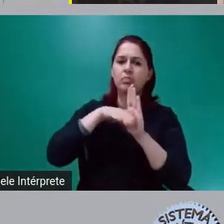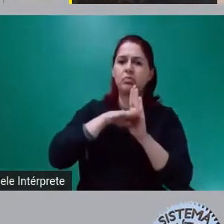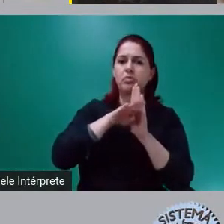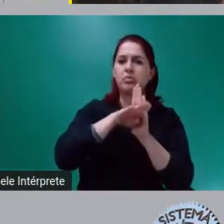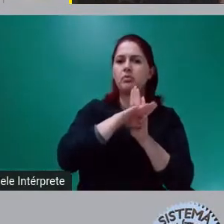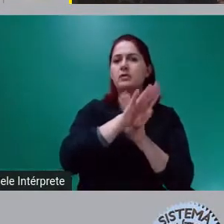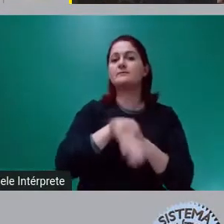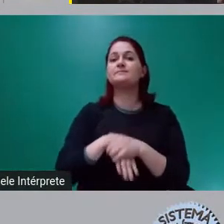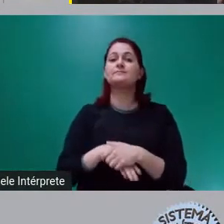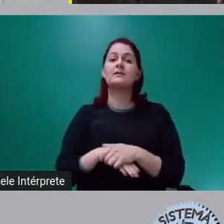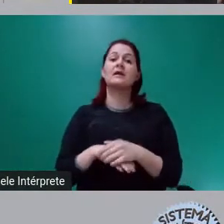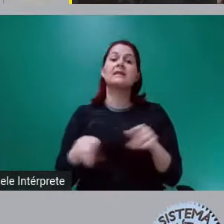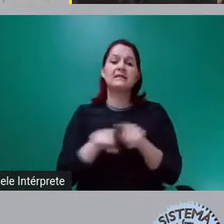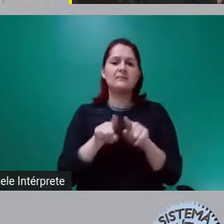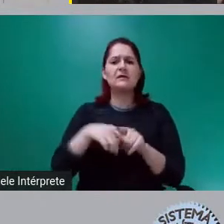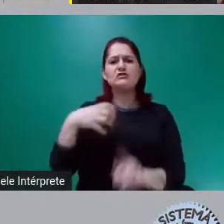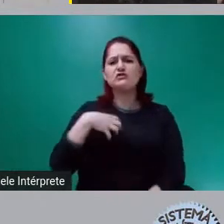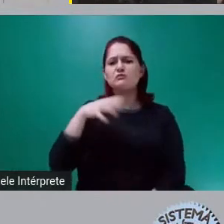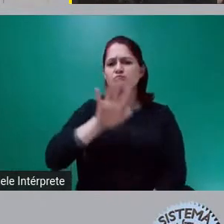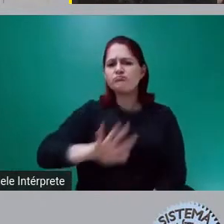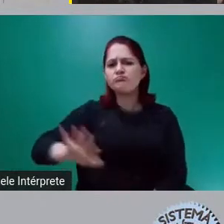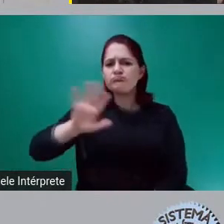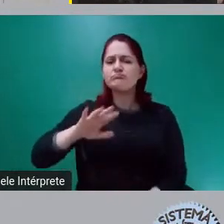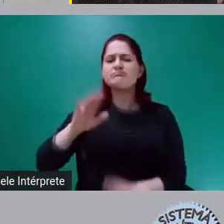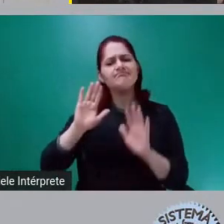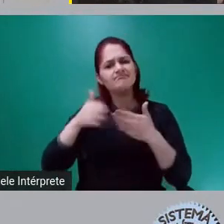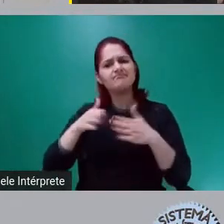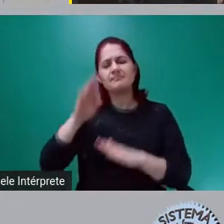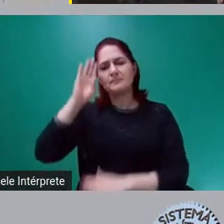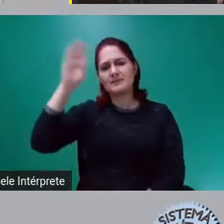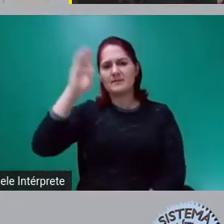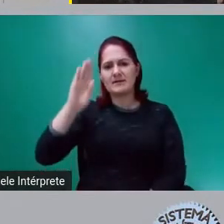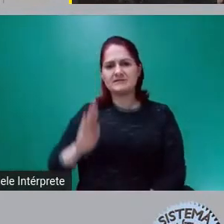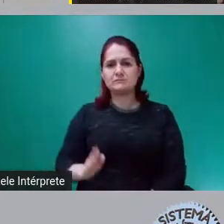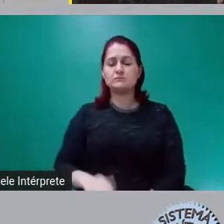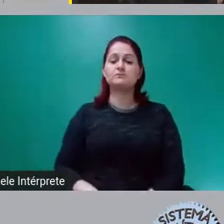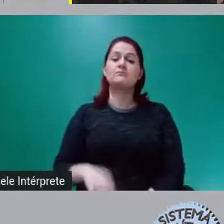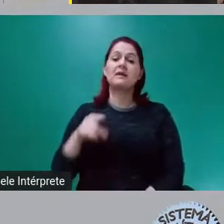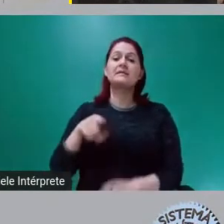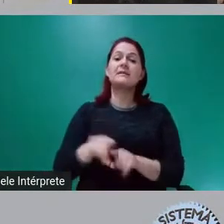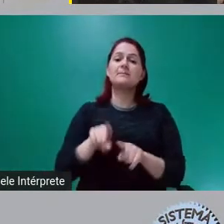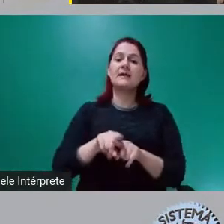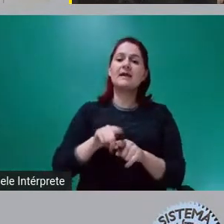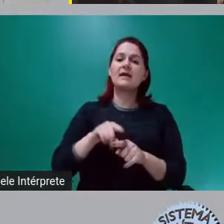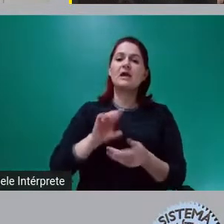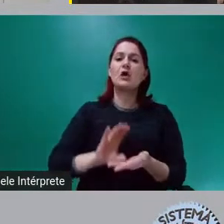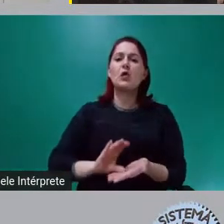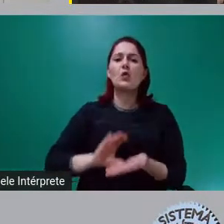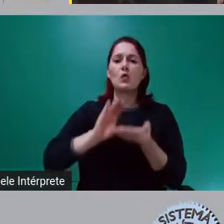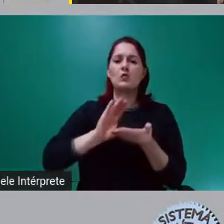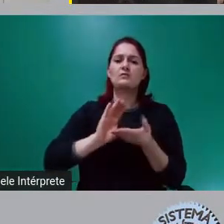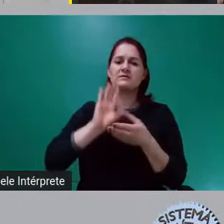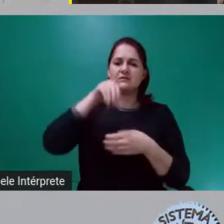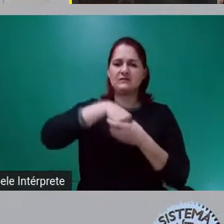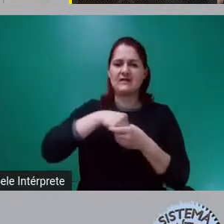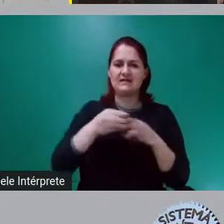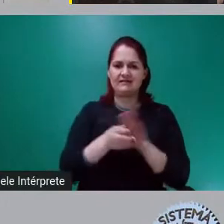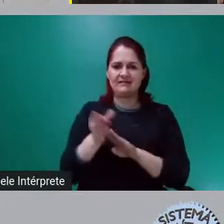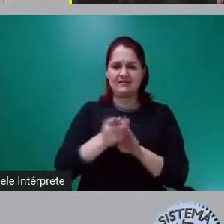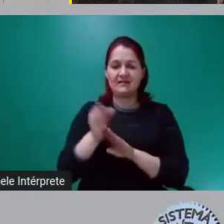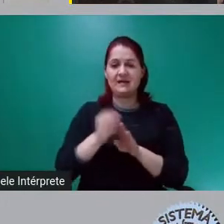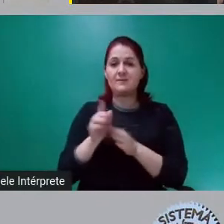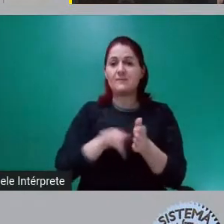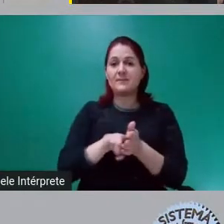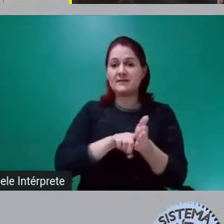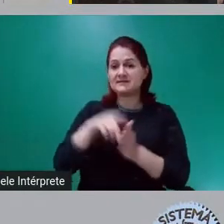maneira geral e da brasileira em particular. Ele é conselheiro científico da Fundação de Amparo à Pesquisa de São Paulo,